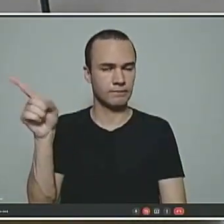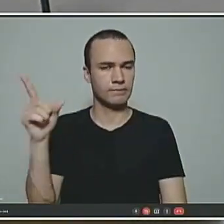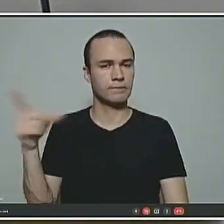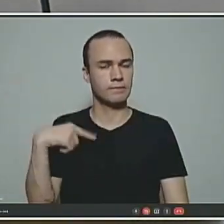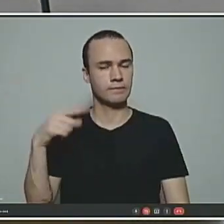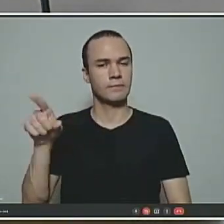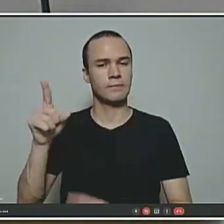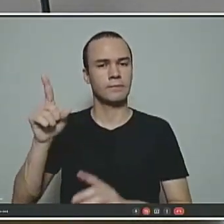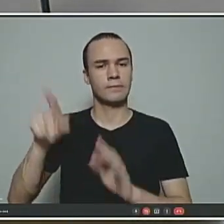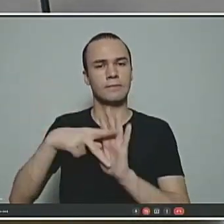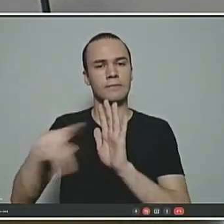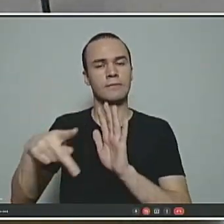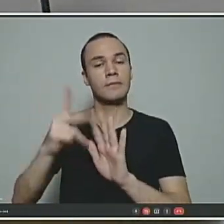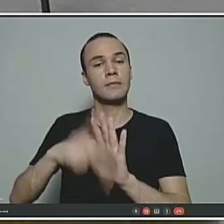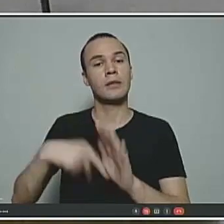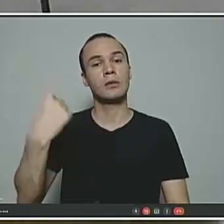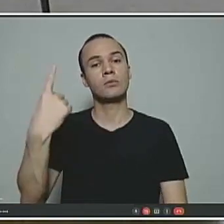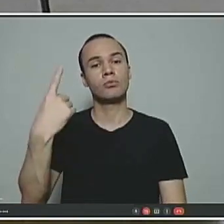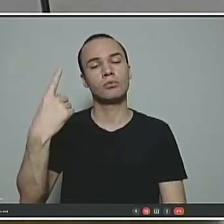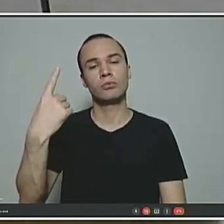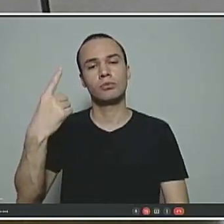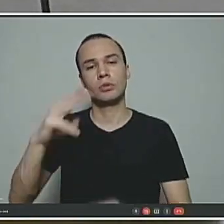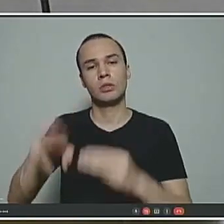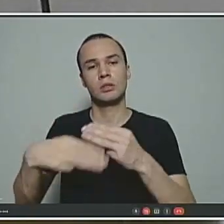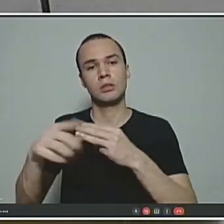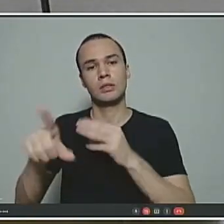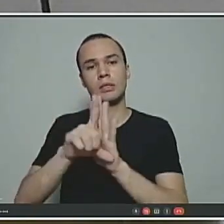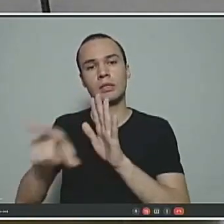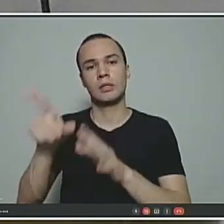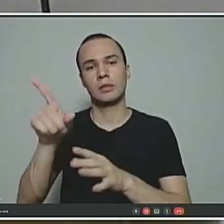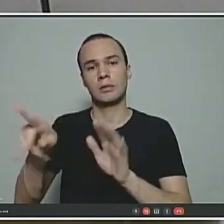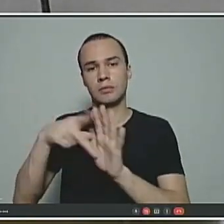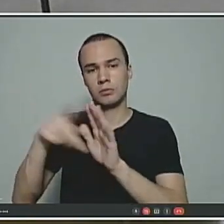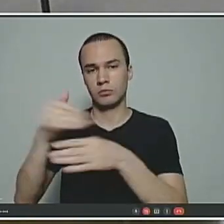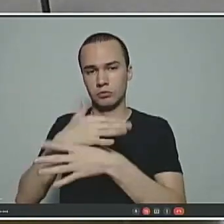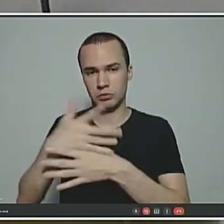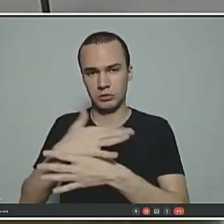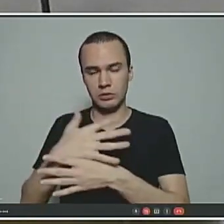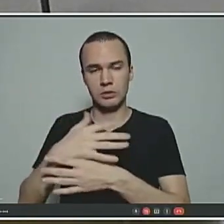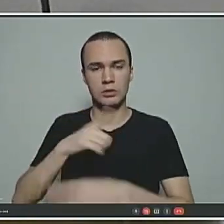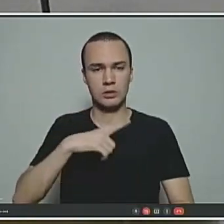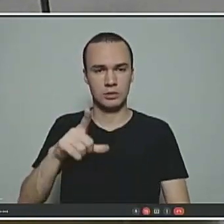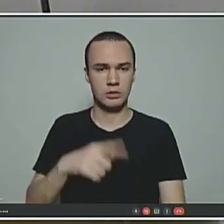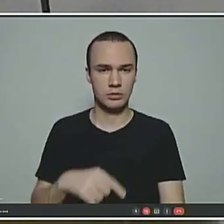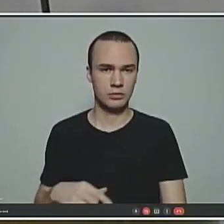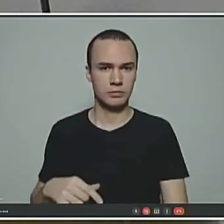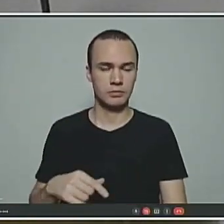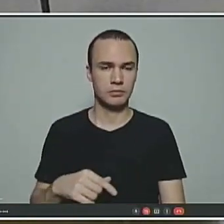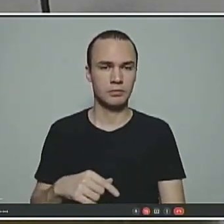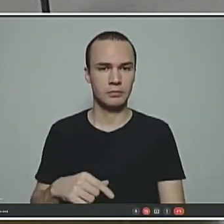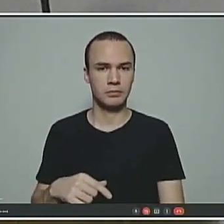lá no anteprojeto. Um projeto é de emenda à lei orgânica que existe o quoro qualificado para ser aprovado.